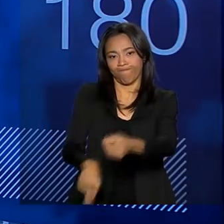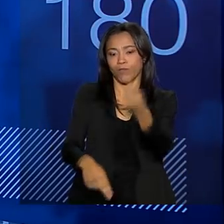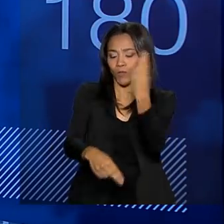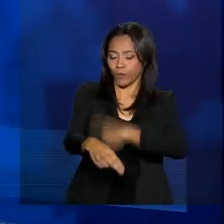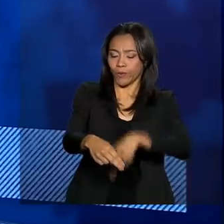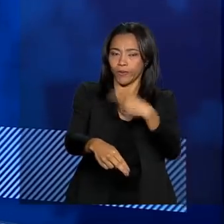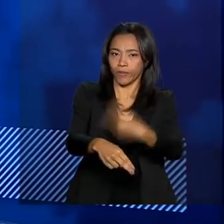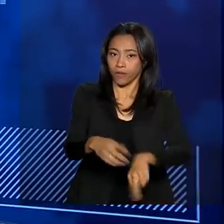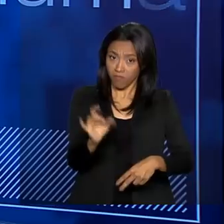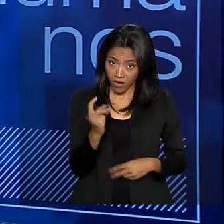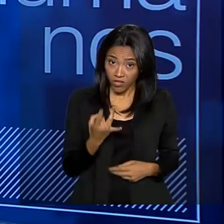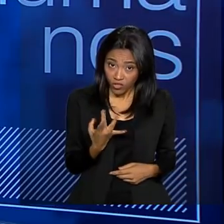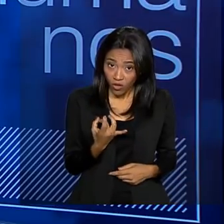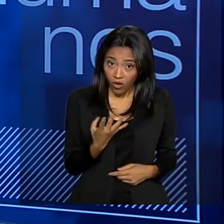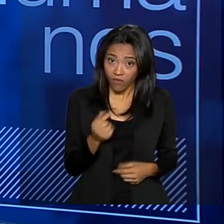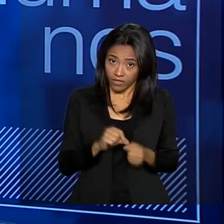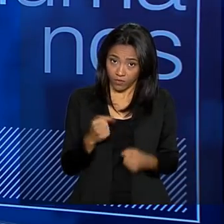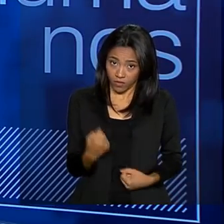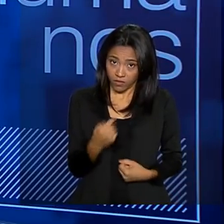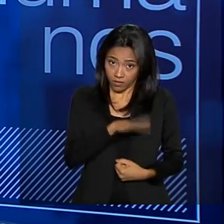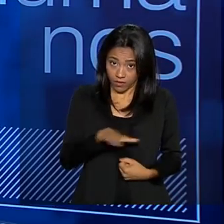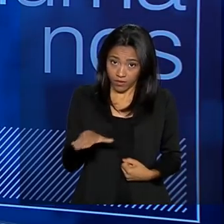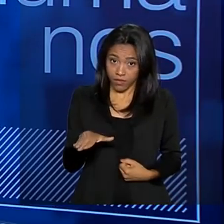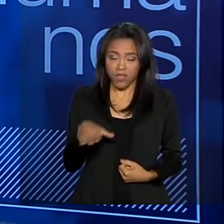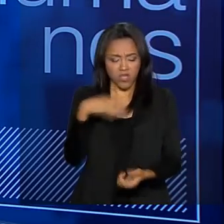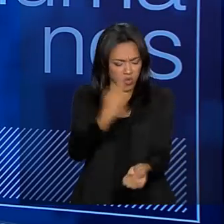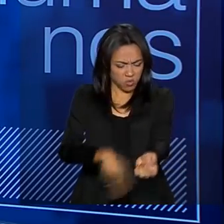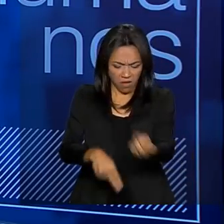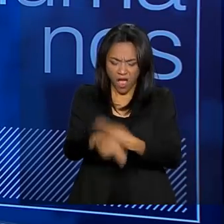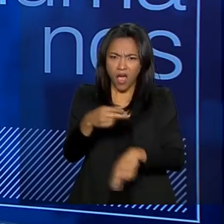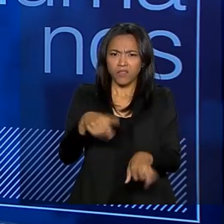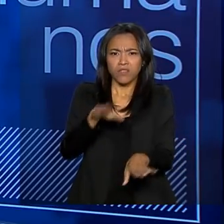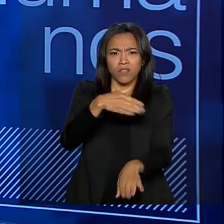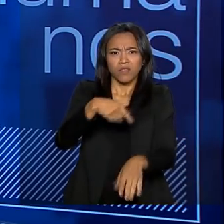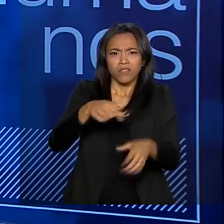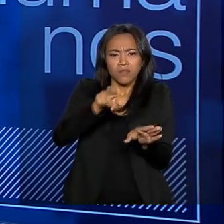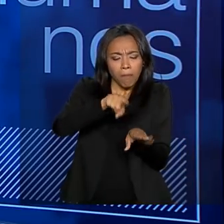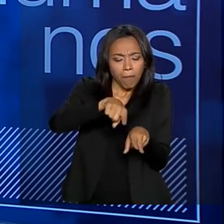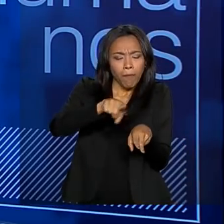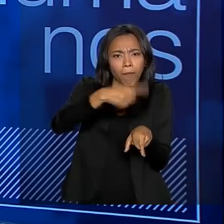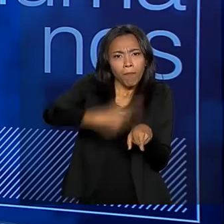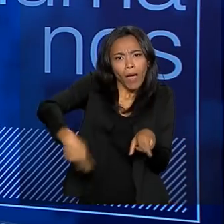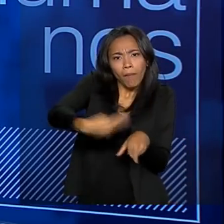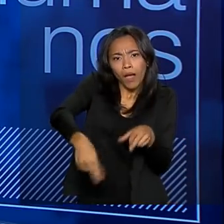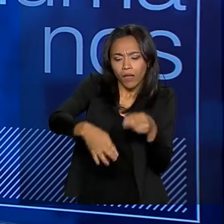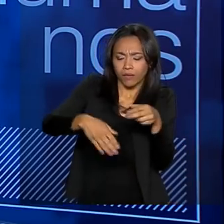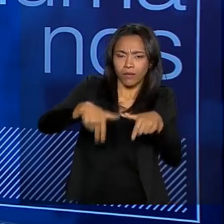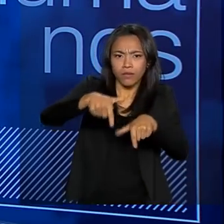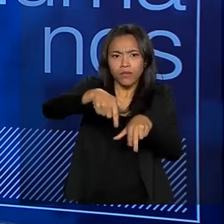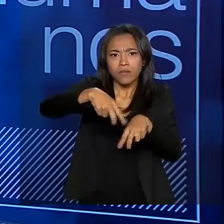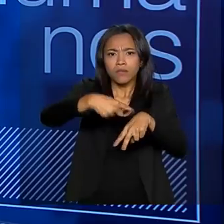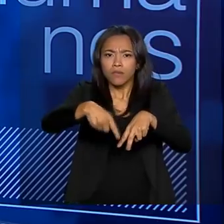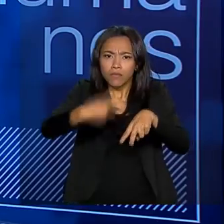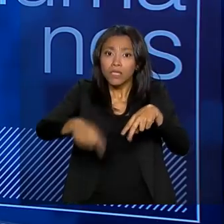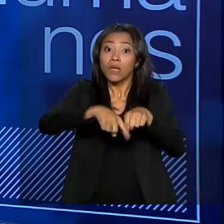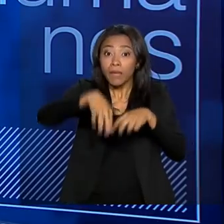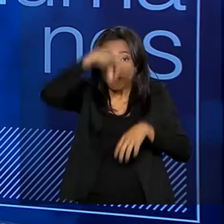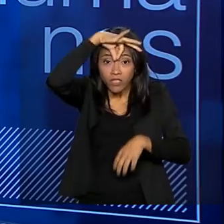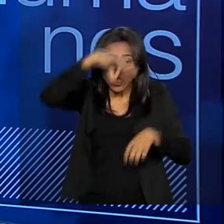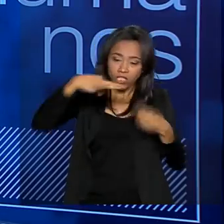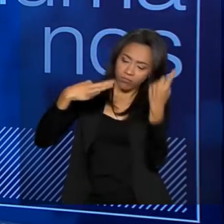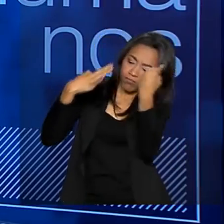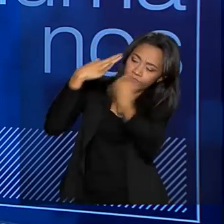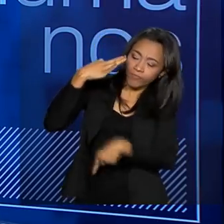Mas as crianças não estão só se cortando nos braços, nas pernas. A gente já está encontrando meninas se cortando dentro da vagina